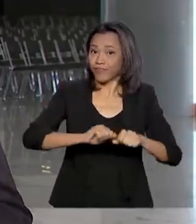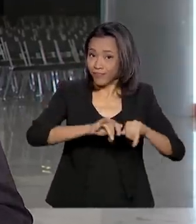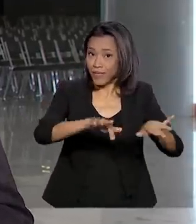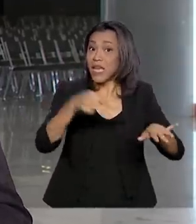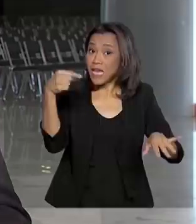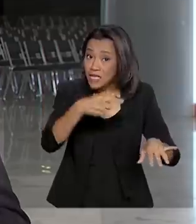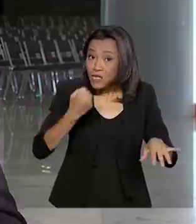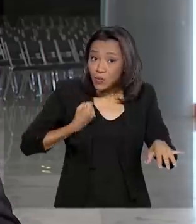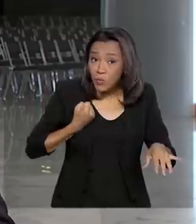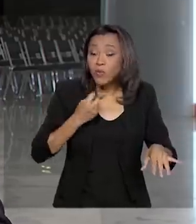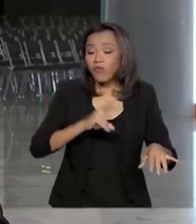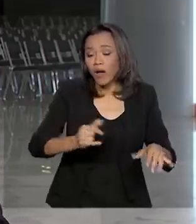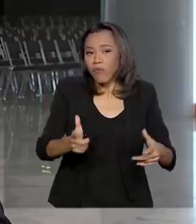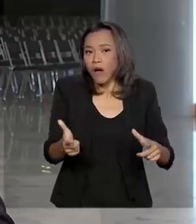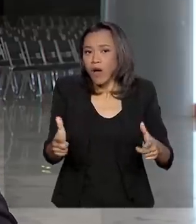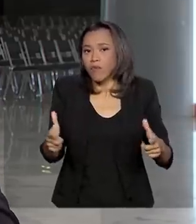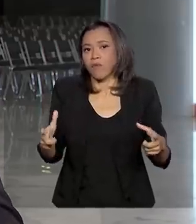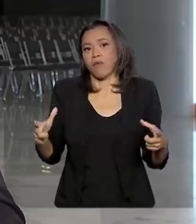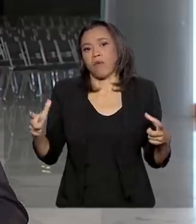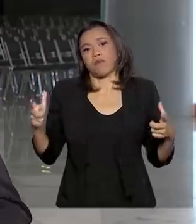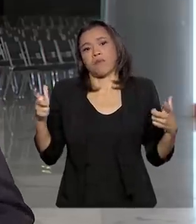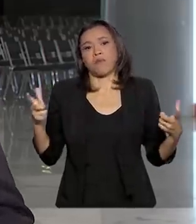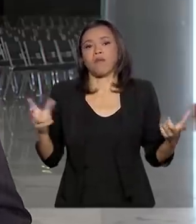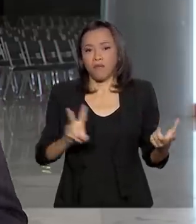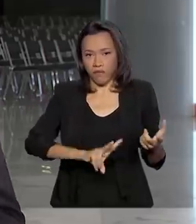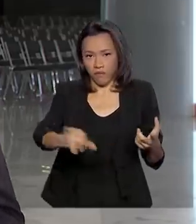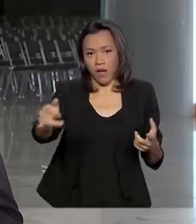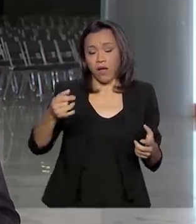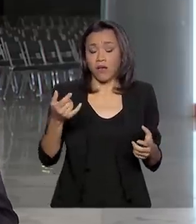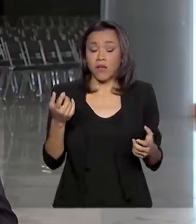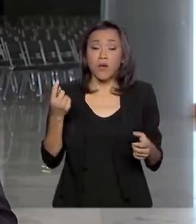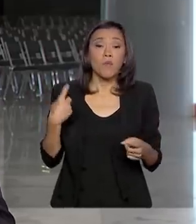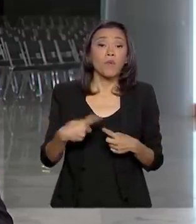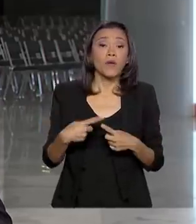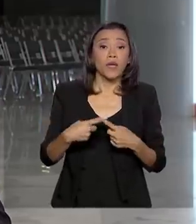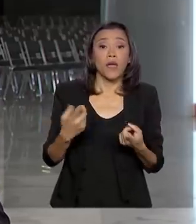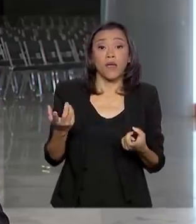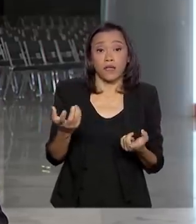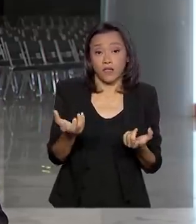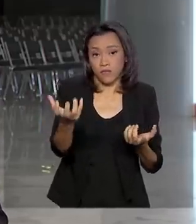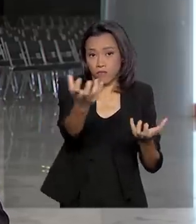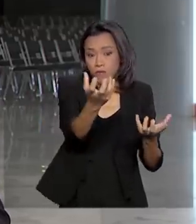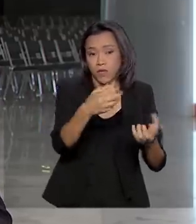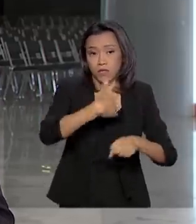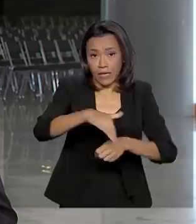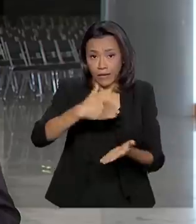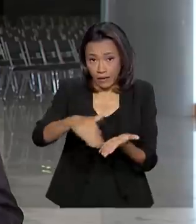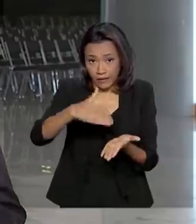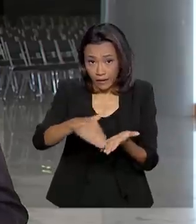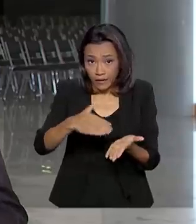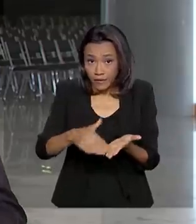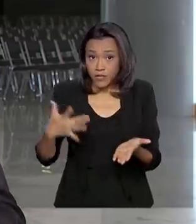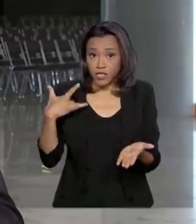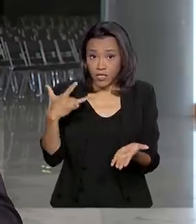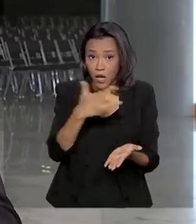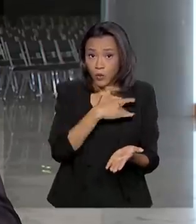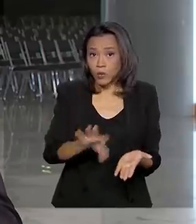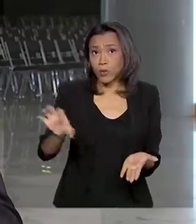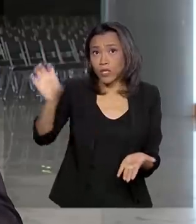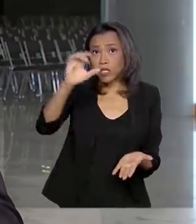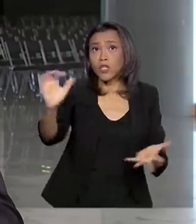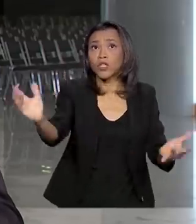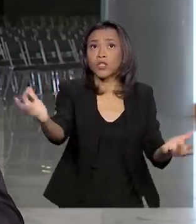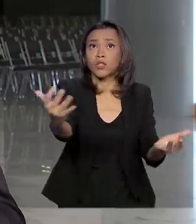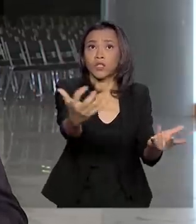deve aumentar ao longo do dia com a compilação dos dados fornecidos pelas Secretarias de Saúde dos Estados.